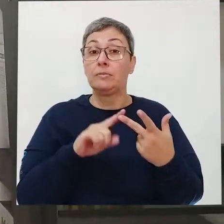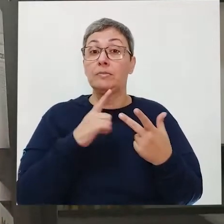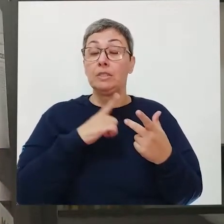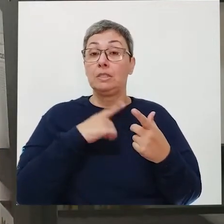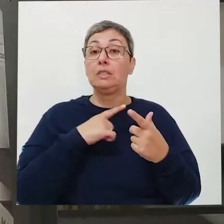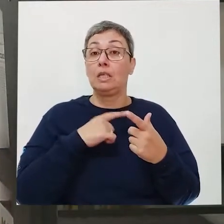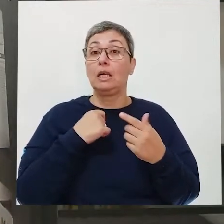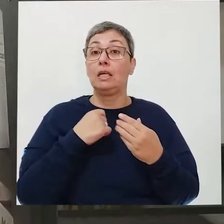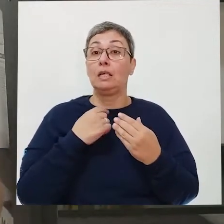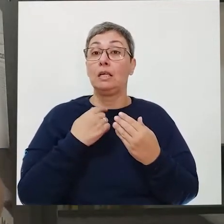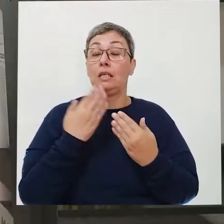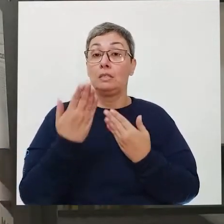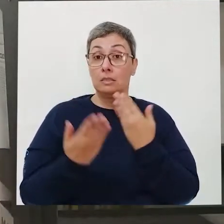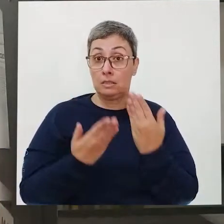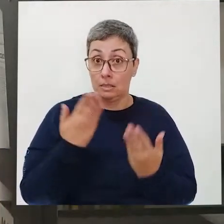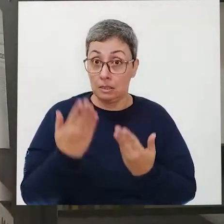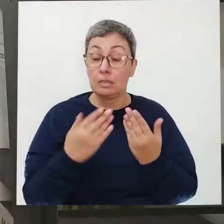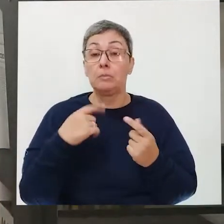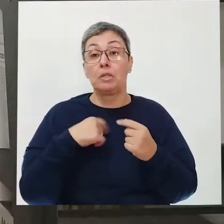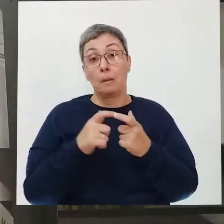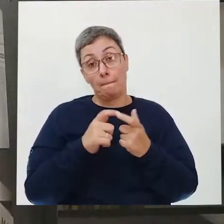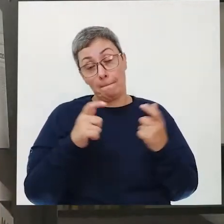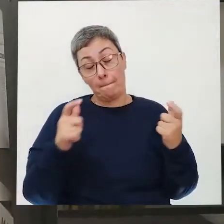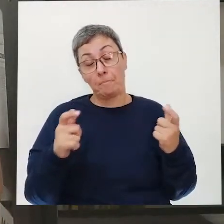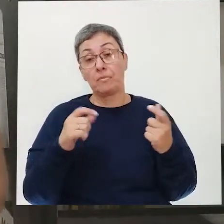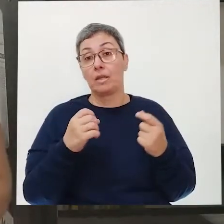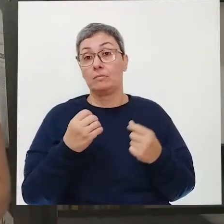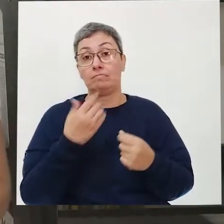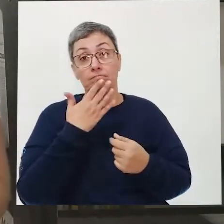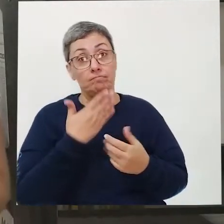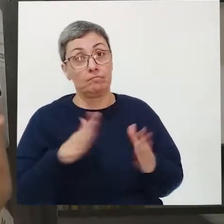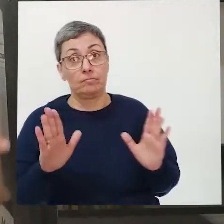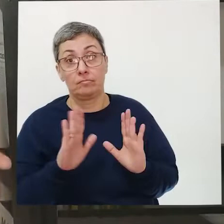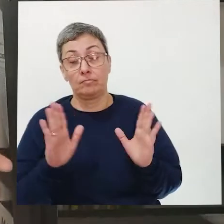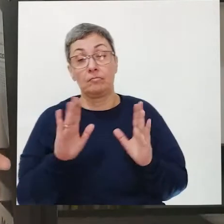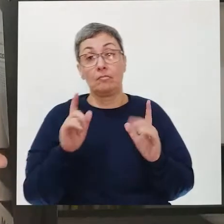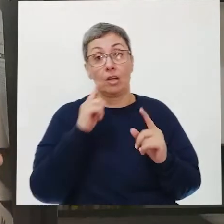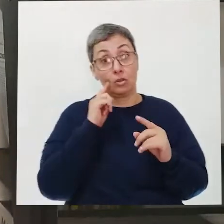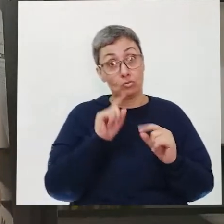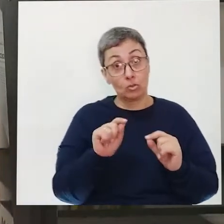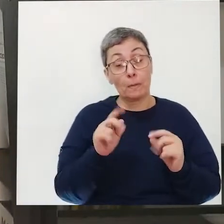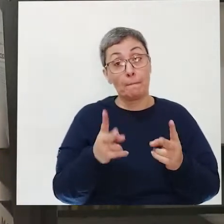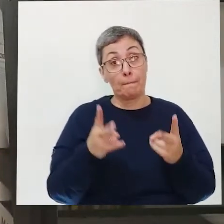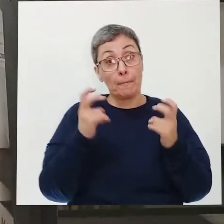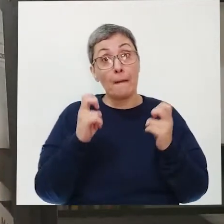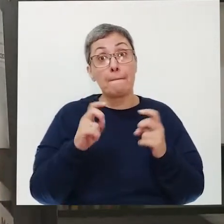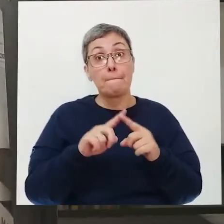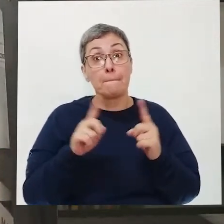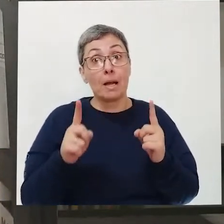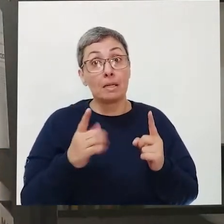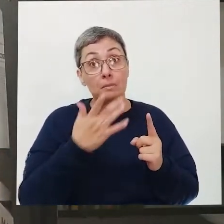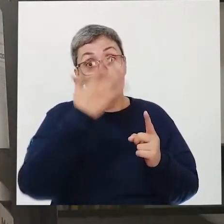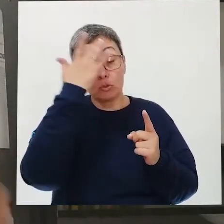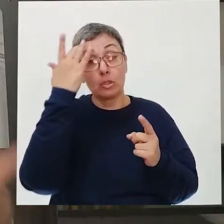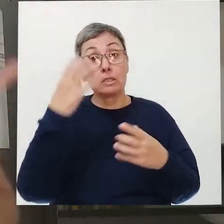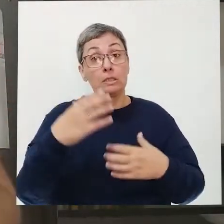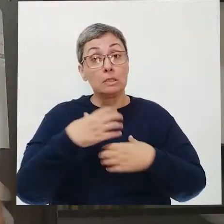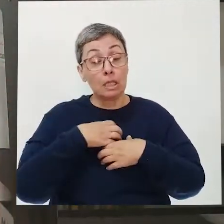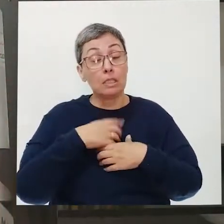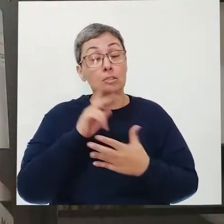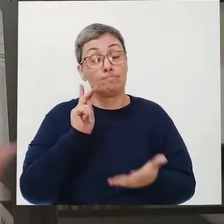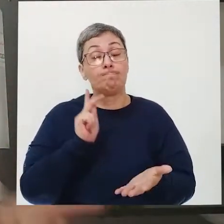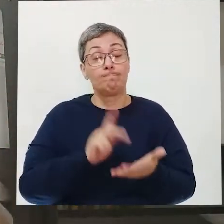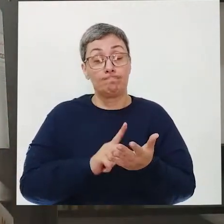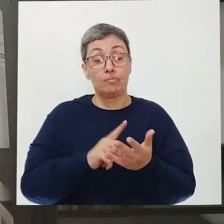tratamentos e na maioria das vezes não é pra tanto, né? É o nosso ver, mas pra quem sente é